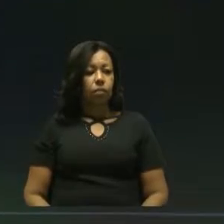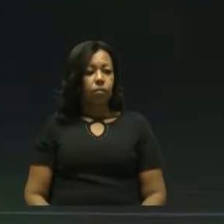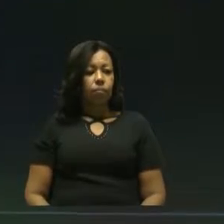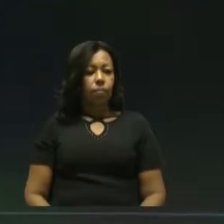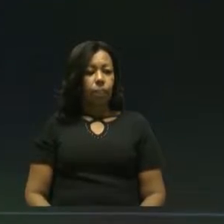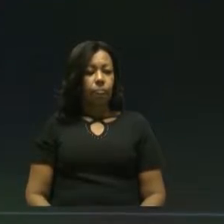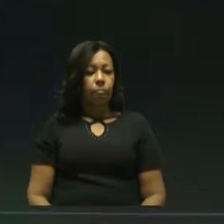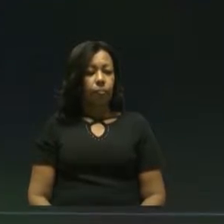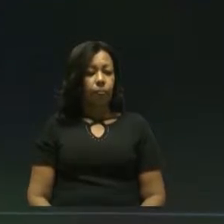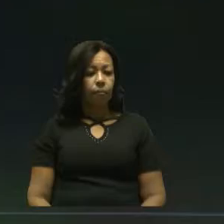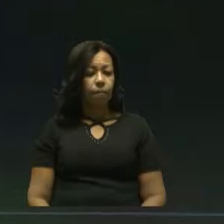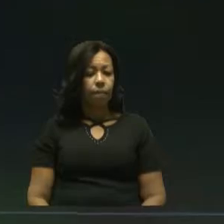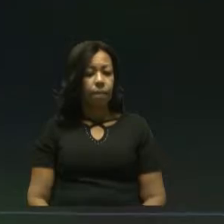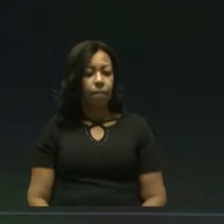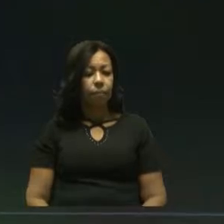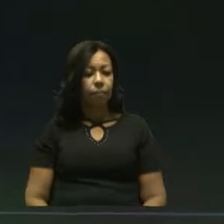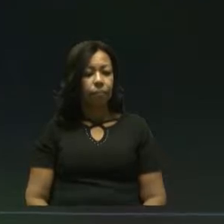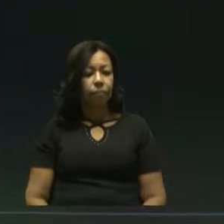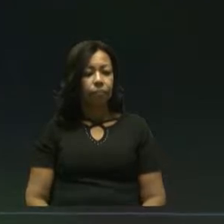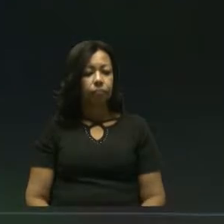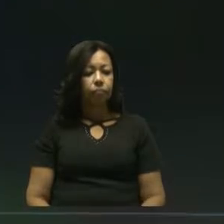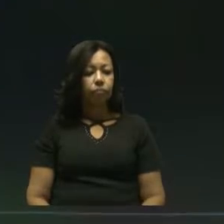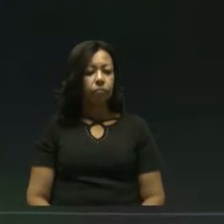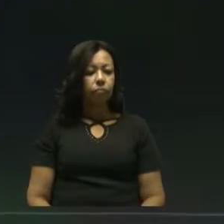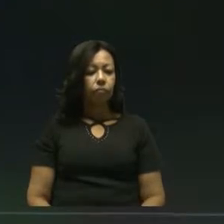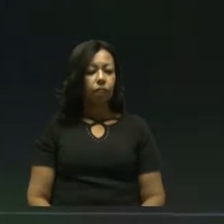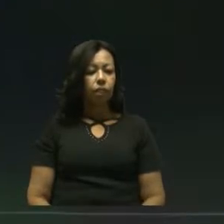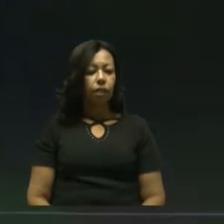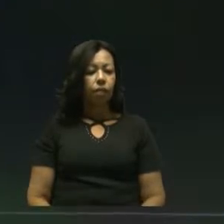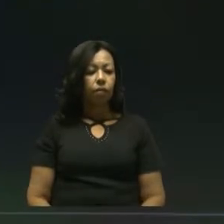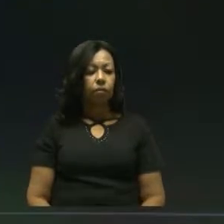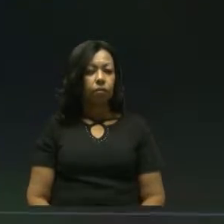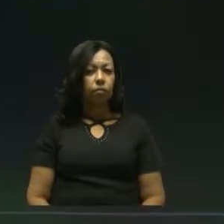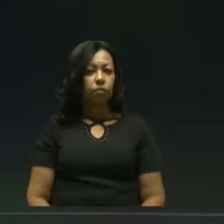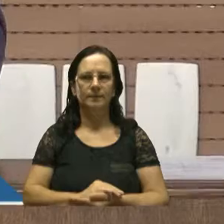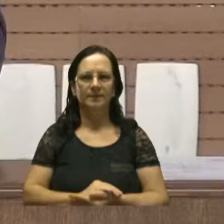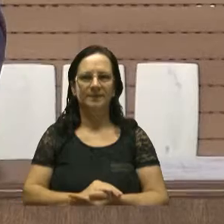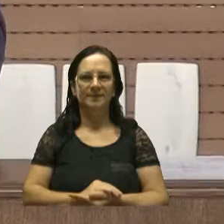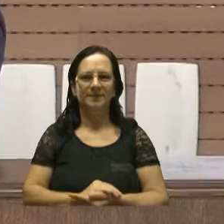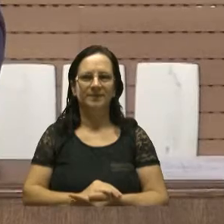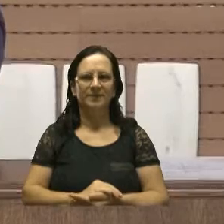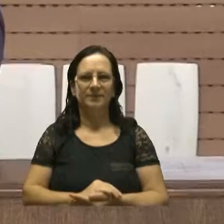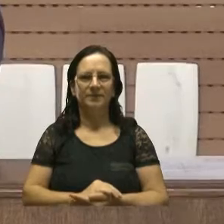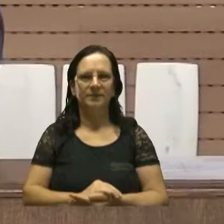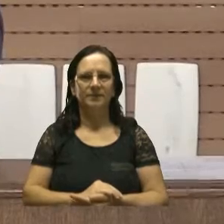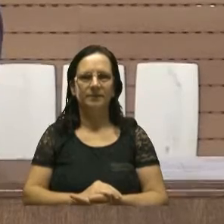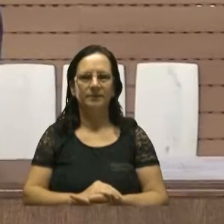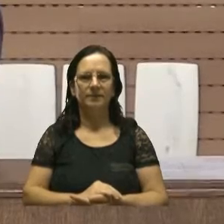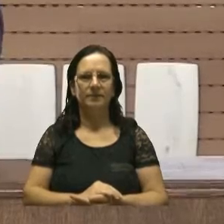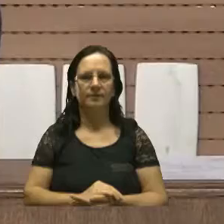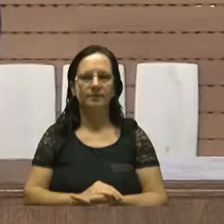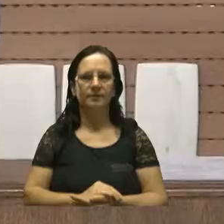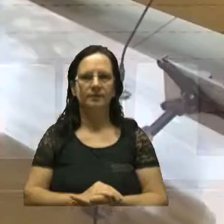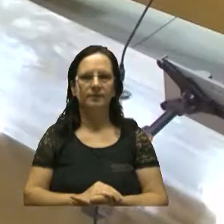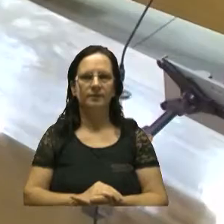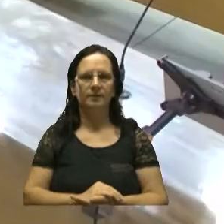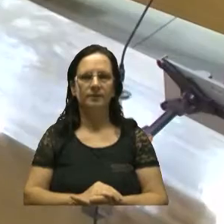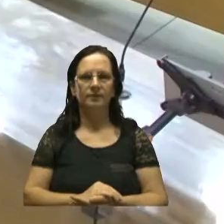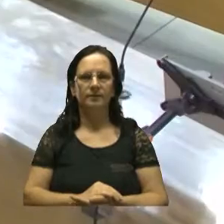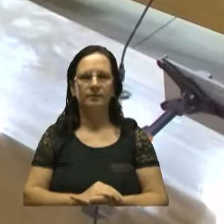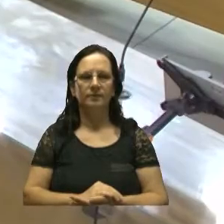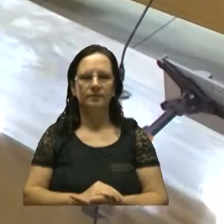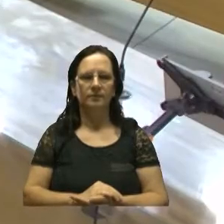projeto de lei que autoriza a administração a celebrar o convênio com o governo do Estado de São Paulo, por